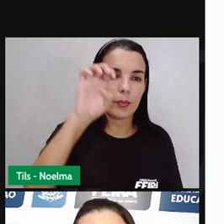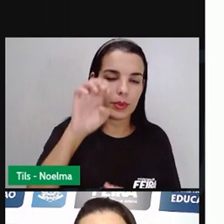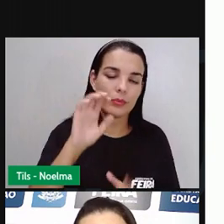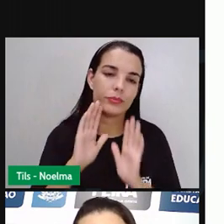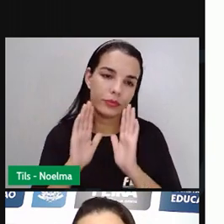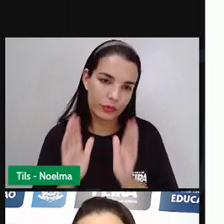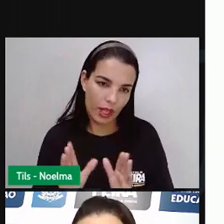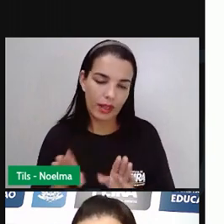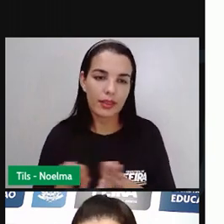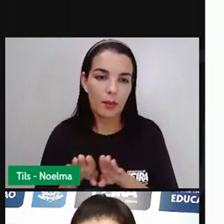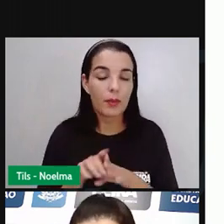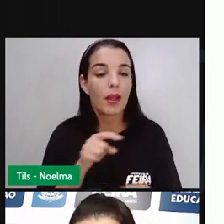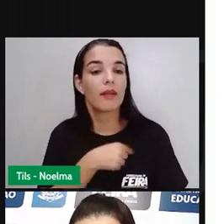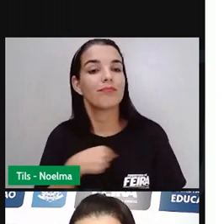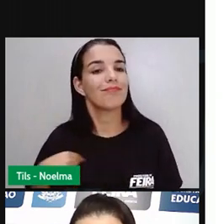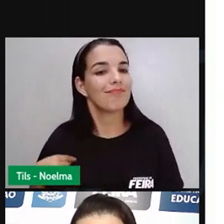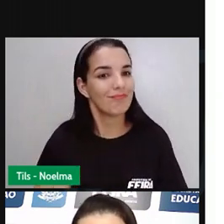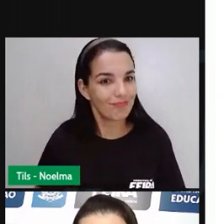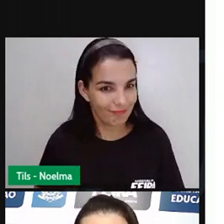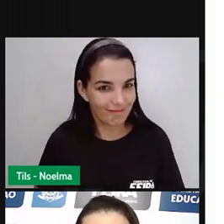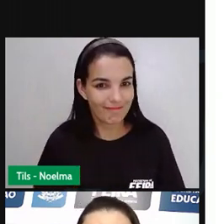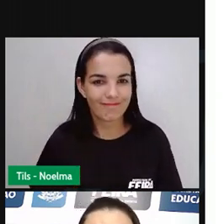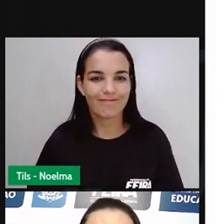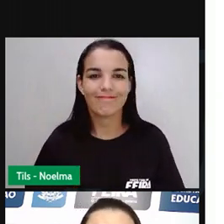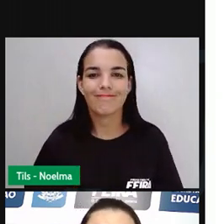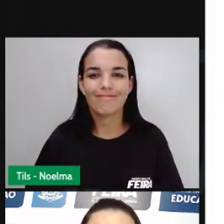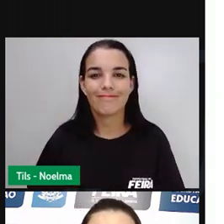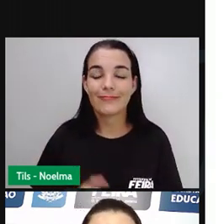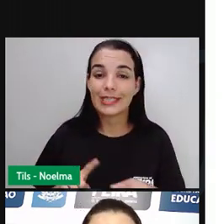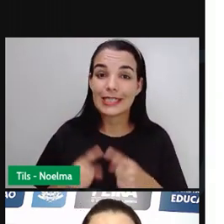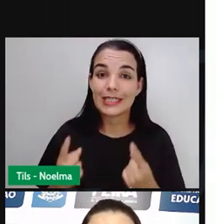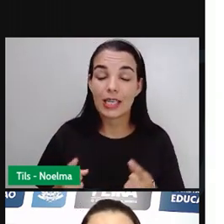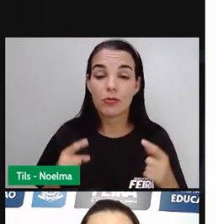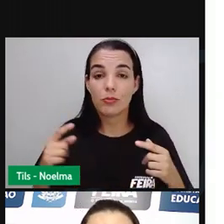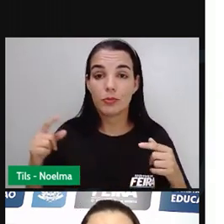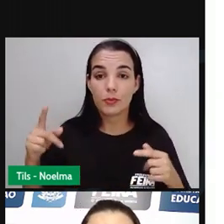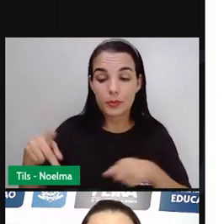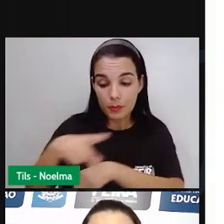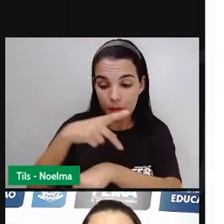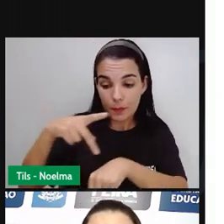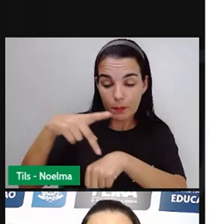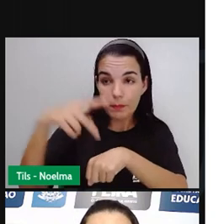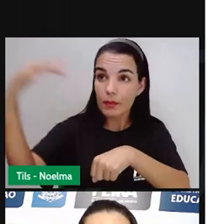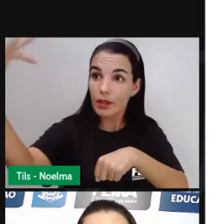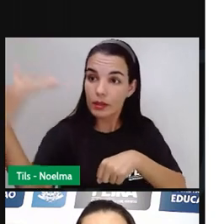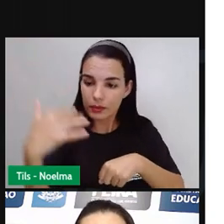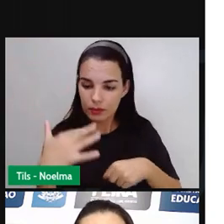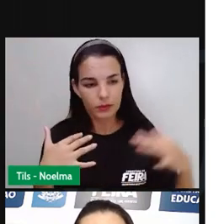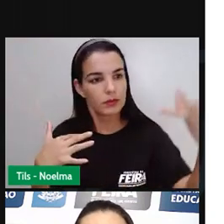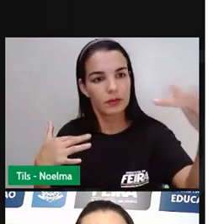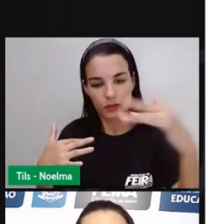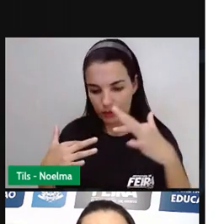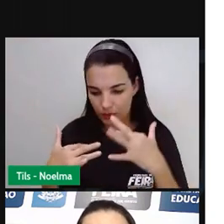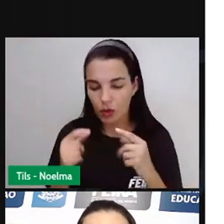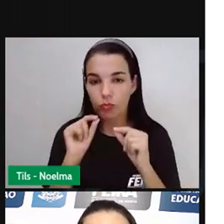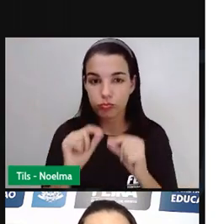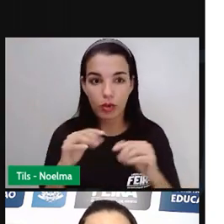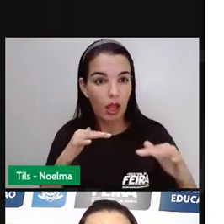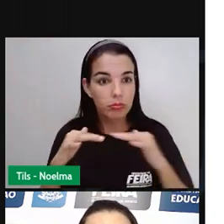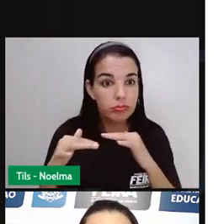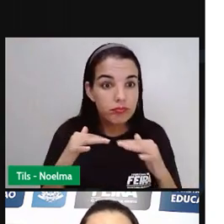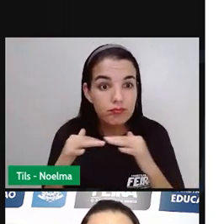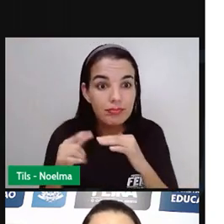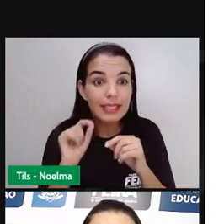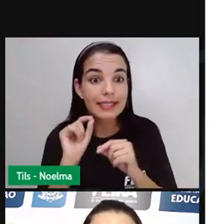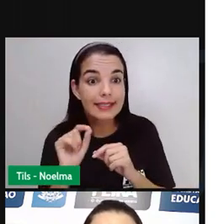os asiáticos, né? A imigração é um movimento de entrada de estrangeiro em um país